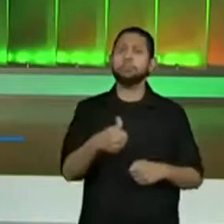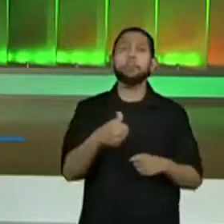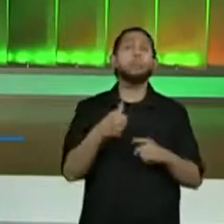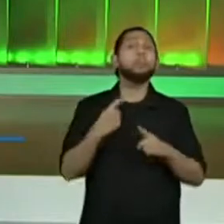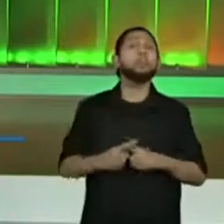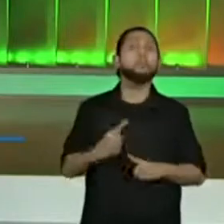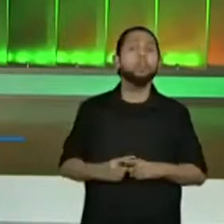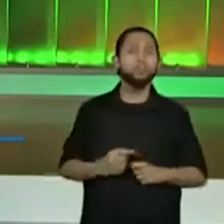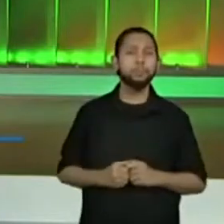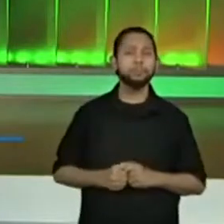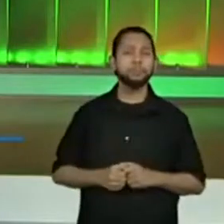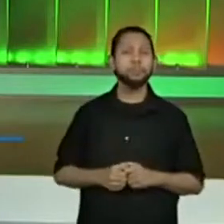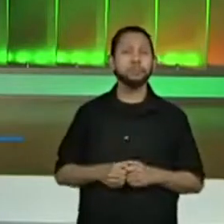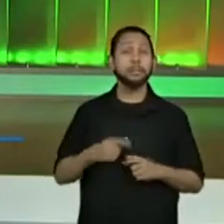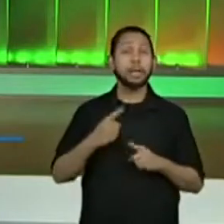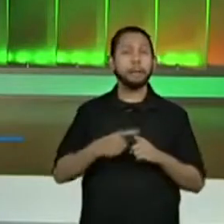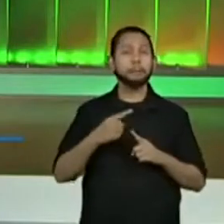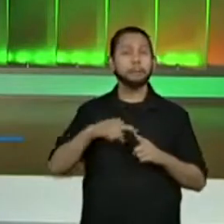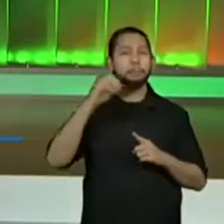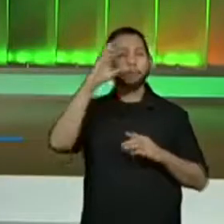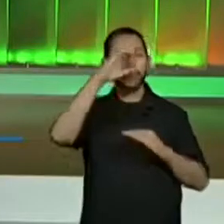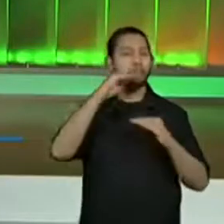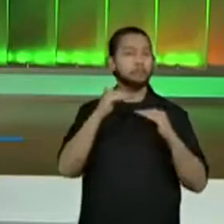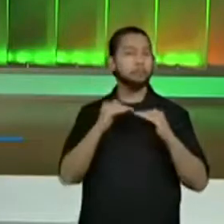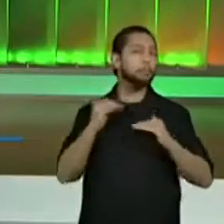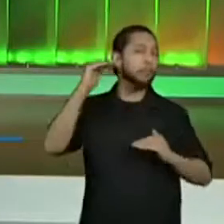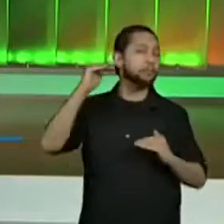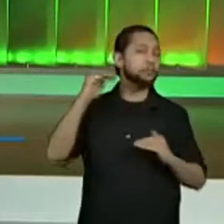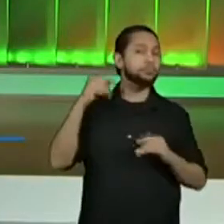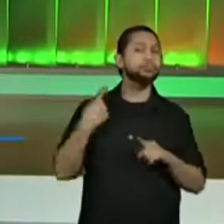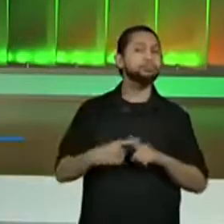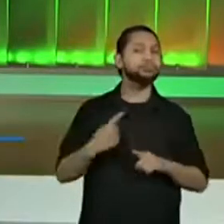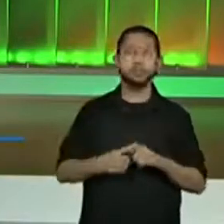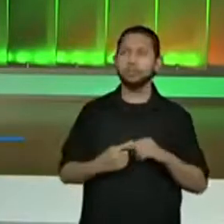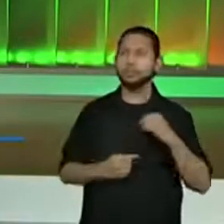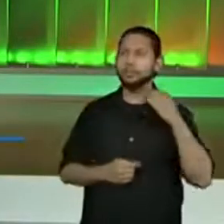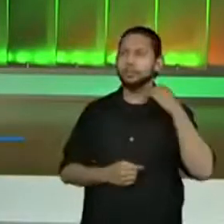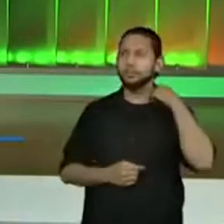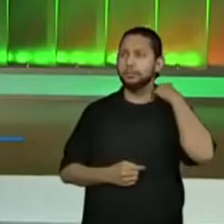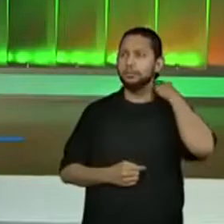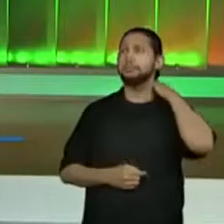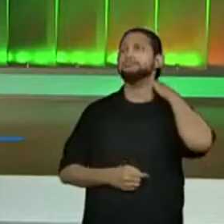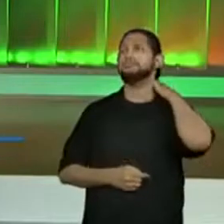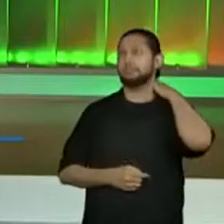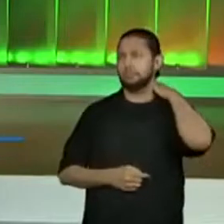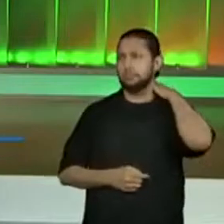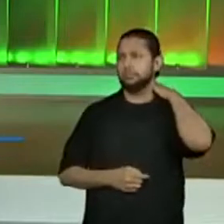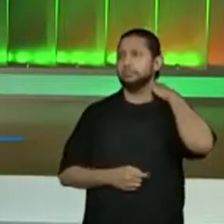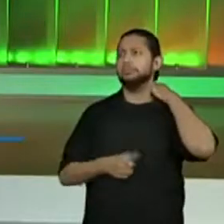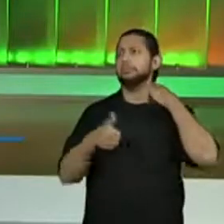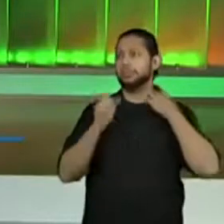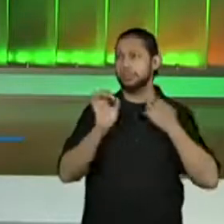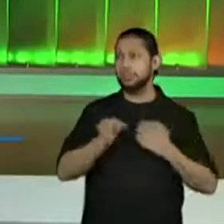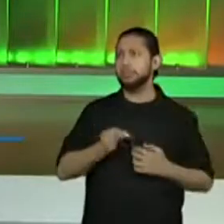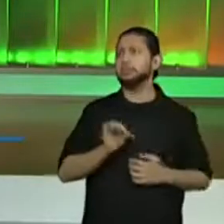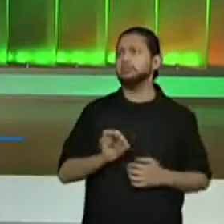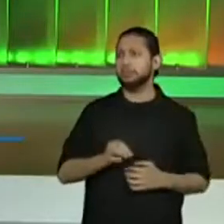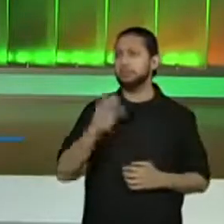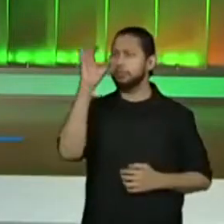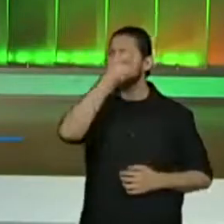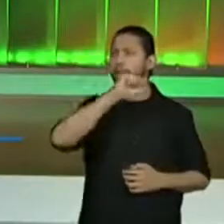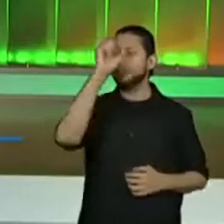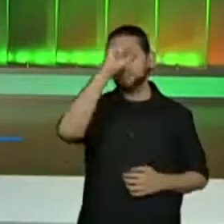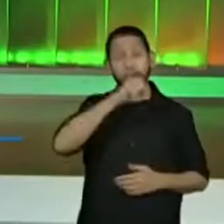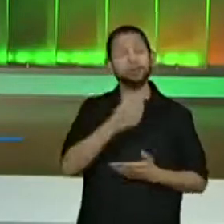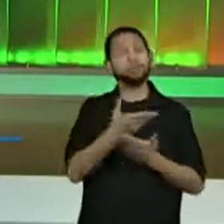Por que a gente aprende mais? Deixa eu ver. A aluna Renata disse que sim, a Rosângela colocou. O pessoal